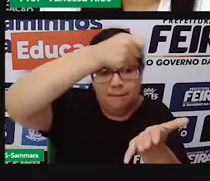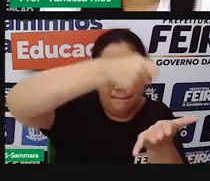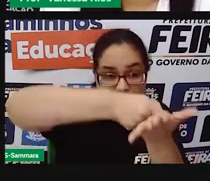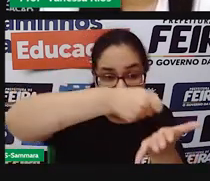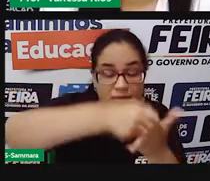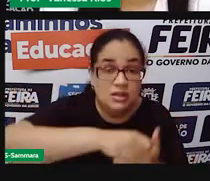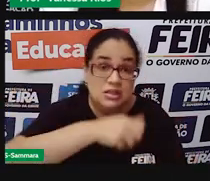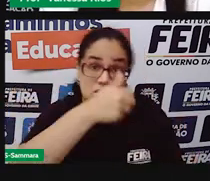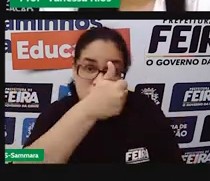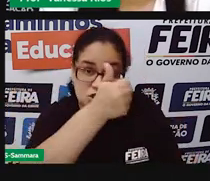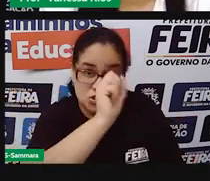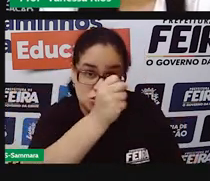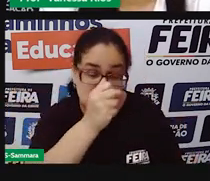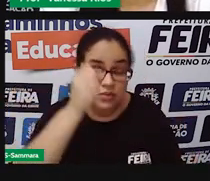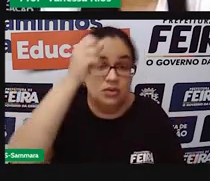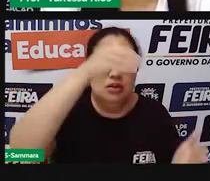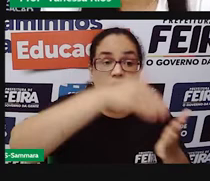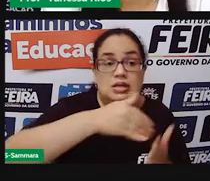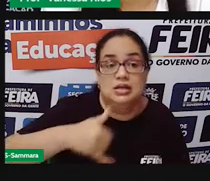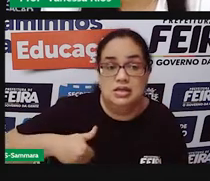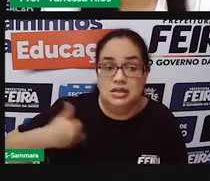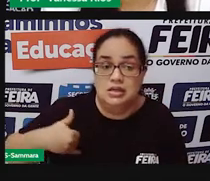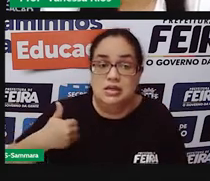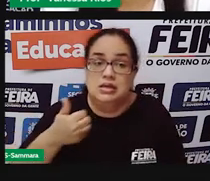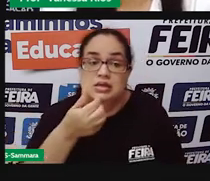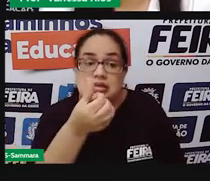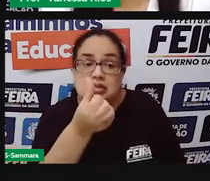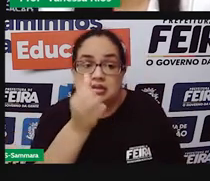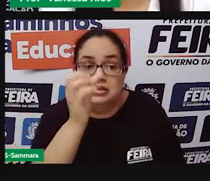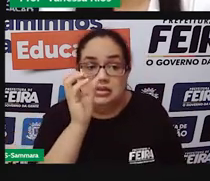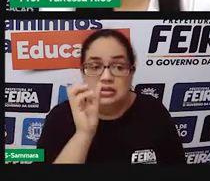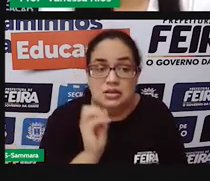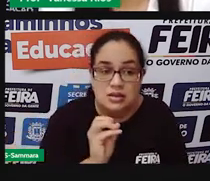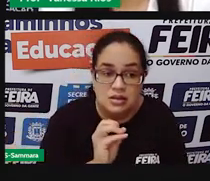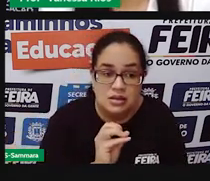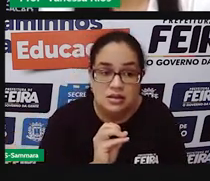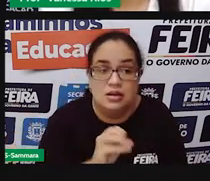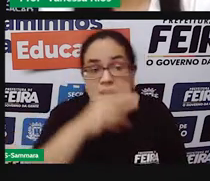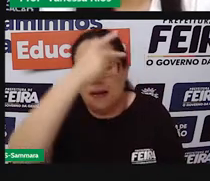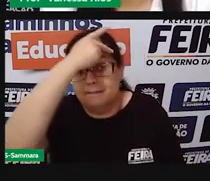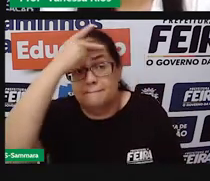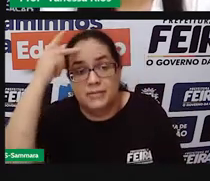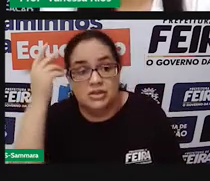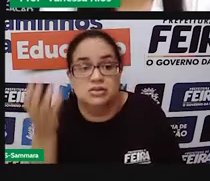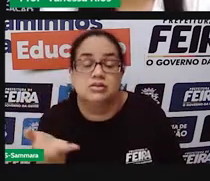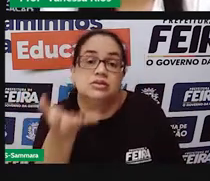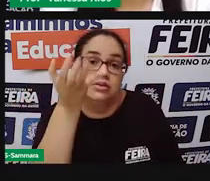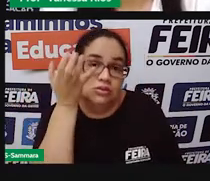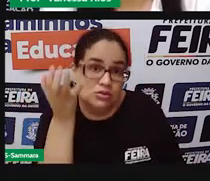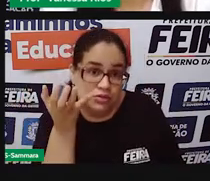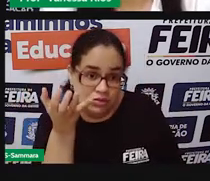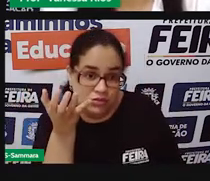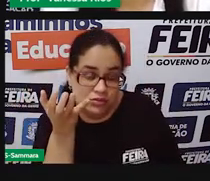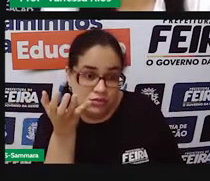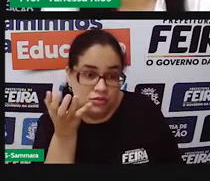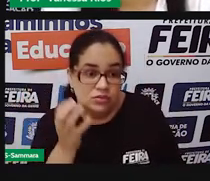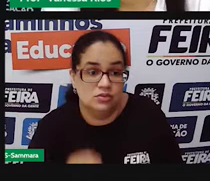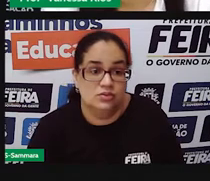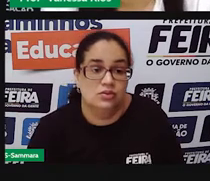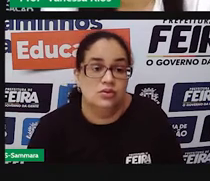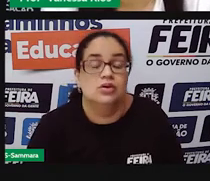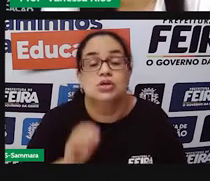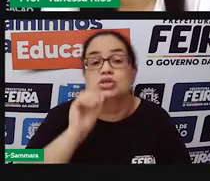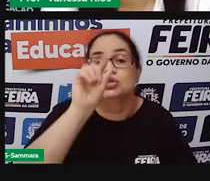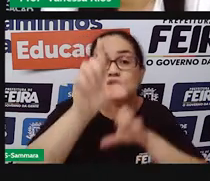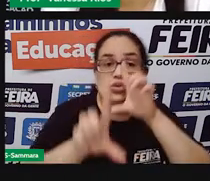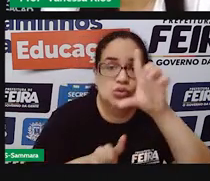os 18 e os 70. A partir de 70 anos, a pessoa volta, vai lá no dia da eleição, né, escolher